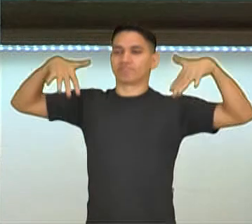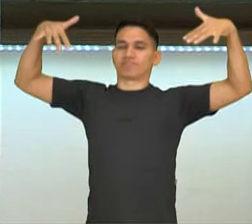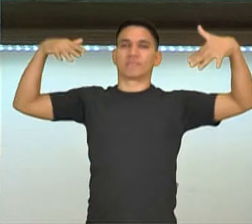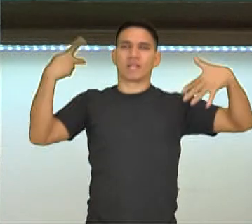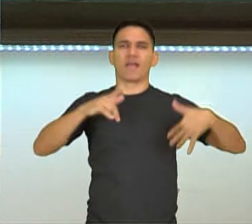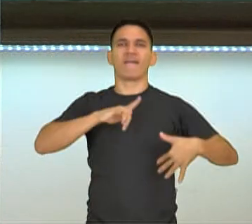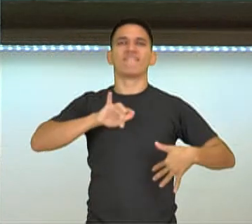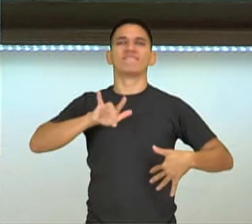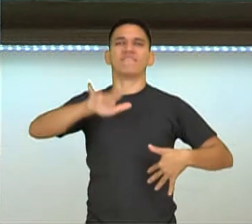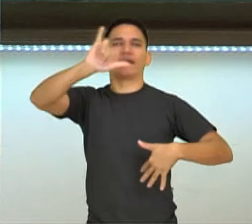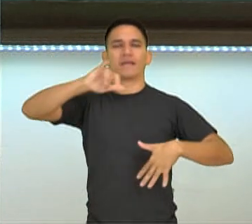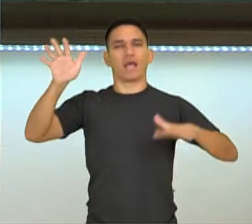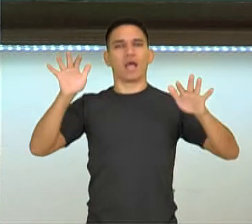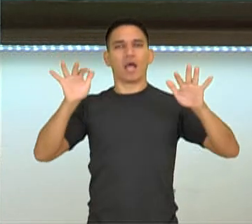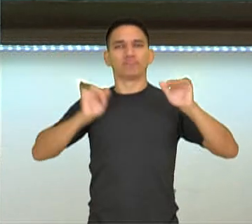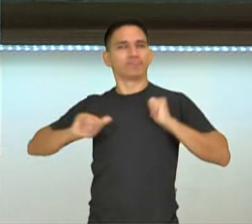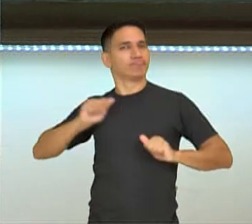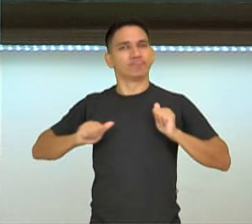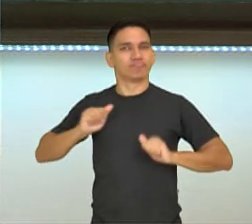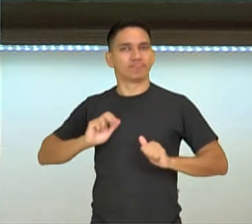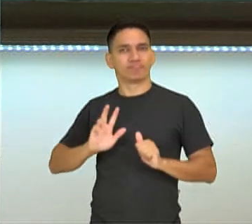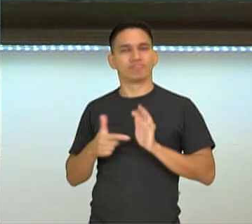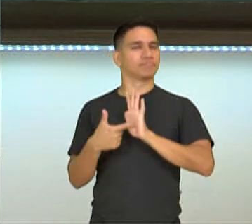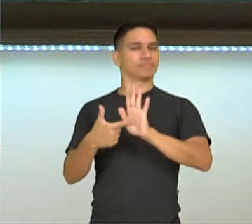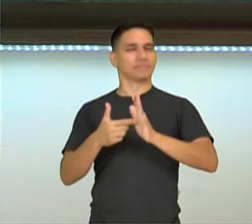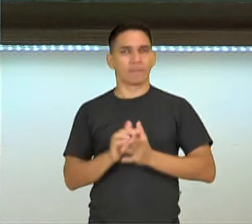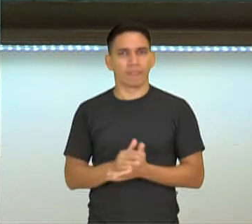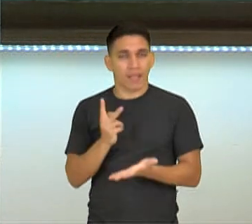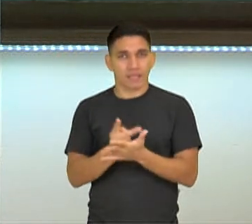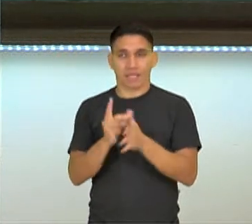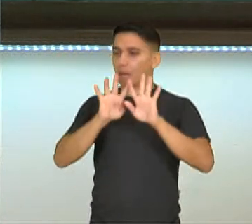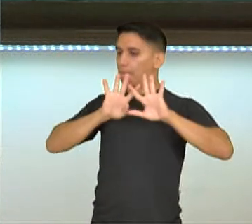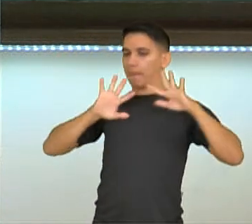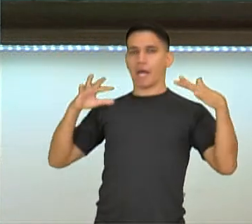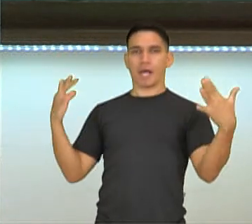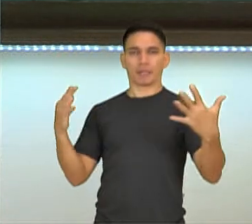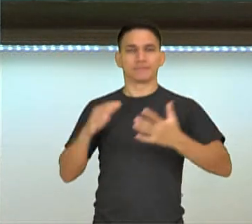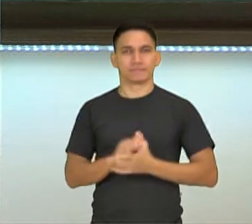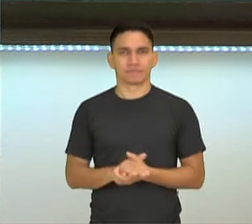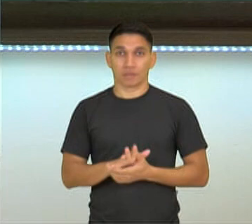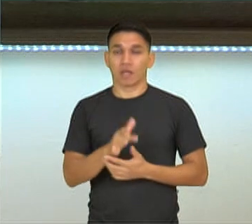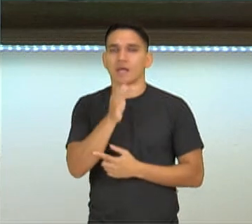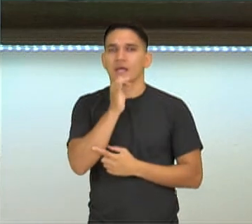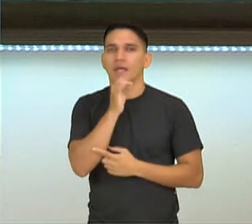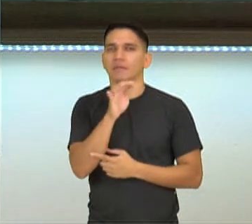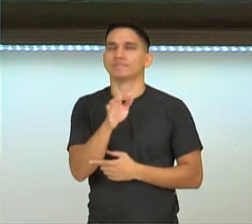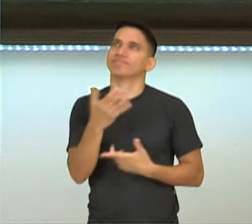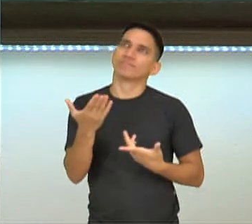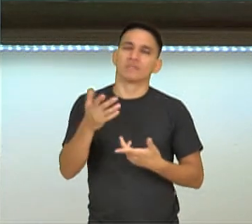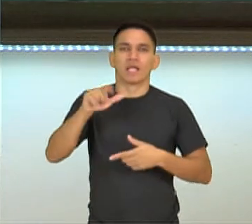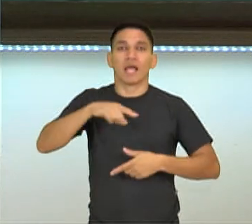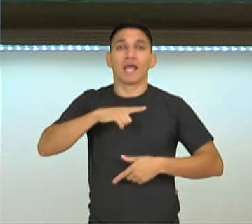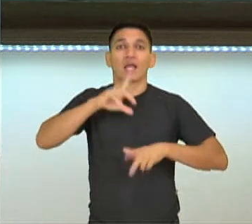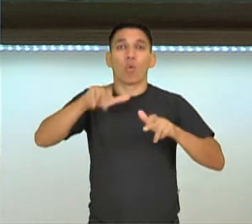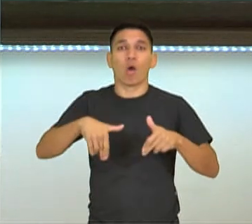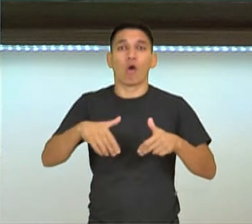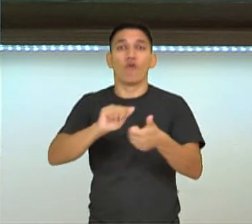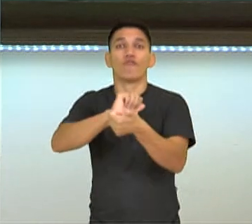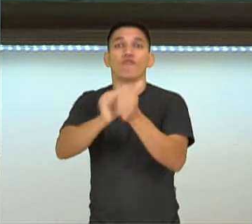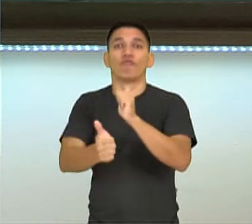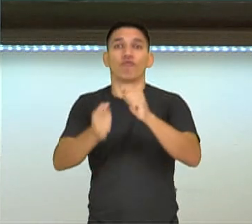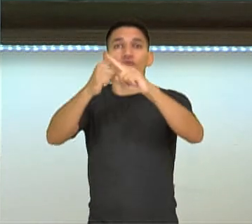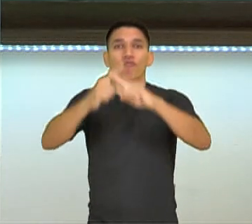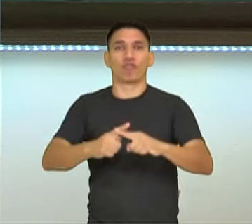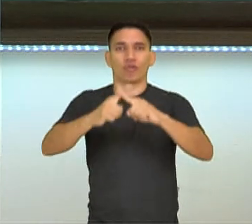artista vai apresentar. Então, a plateia sempre vai estar ao redor. Nós temos exemplo, por exemplo, de um estádio de futebol, para ficar mais